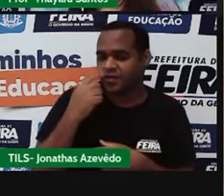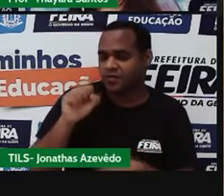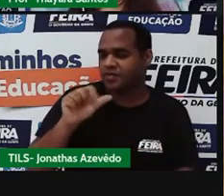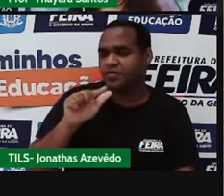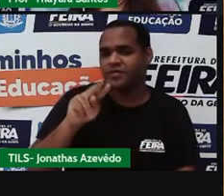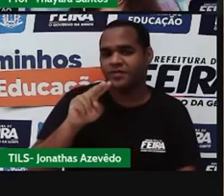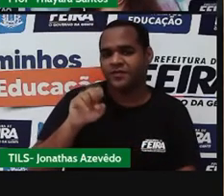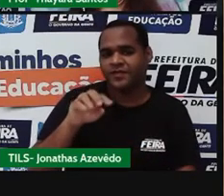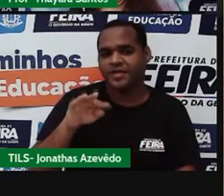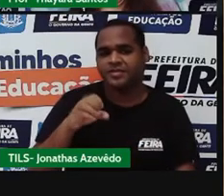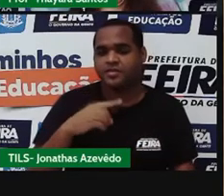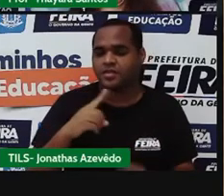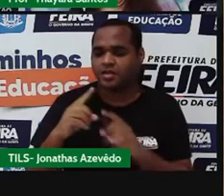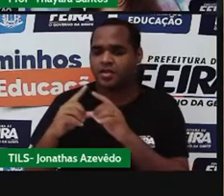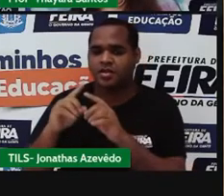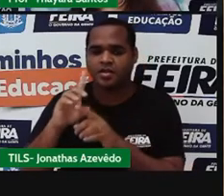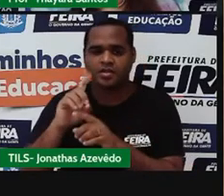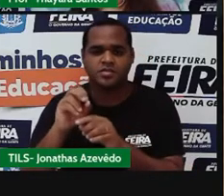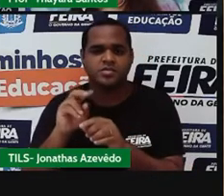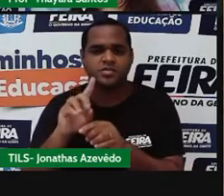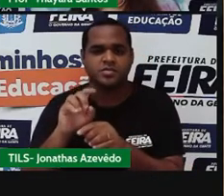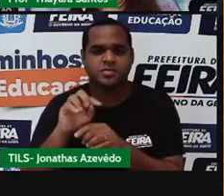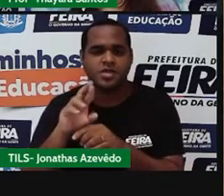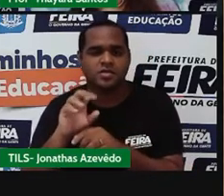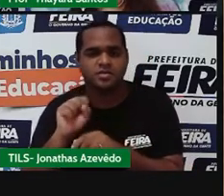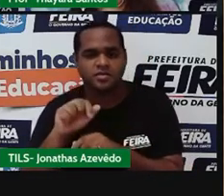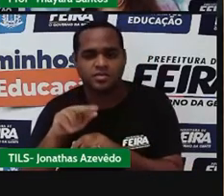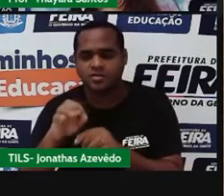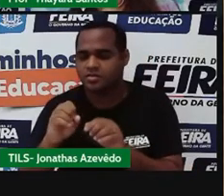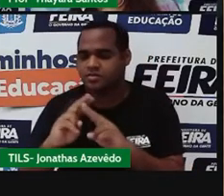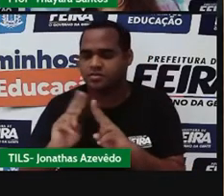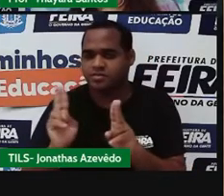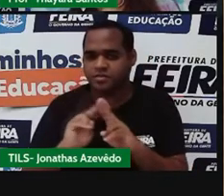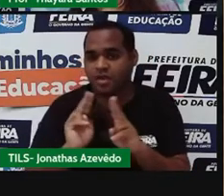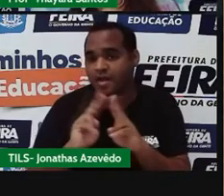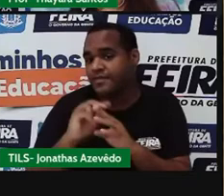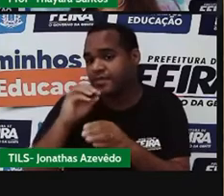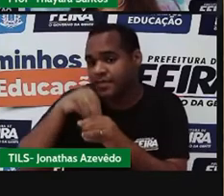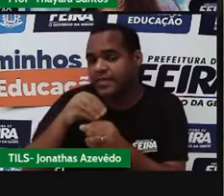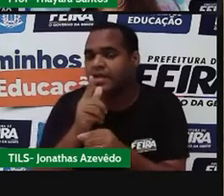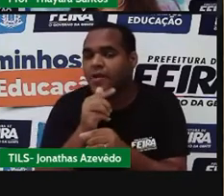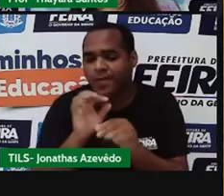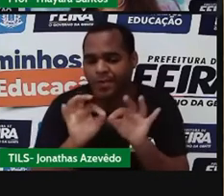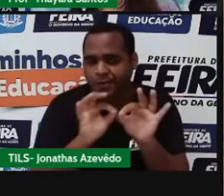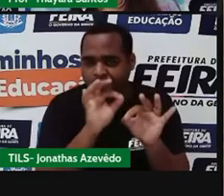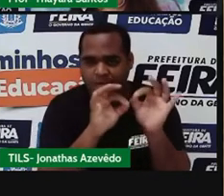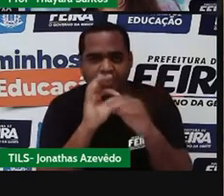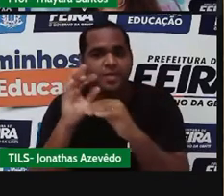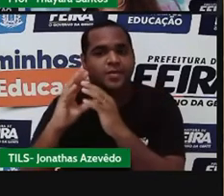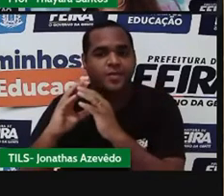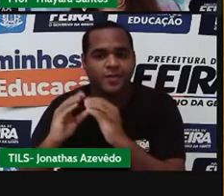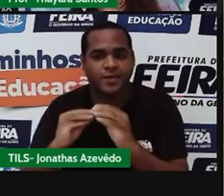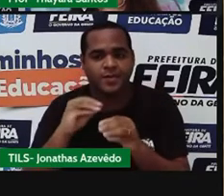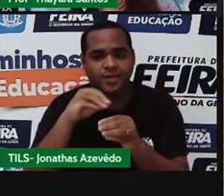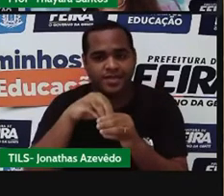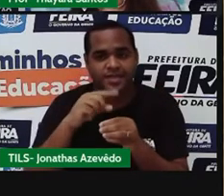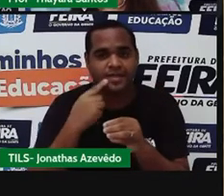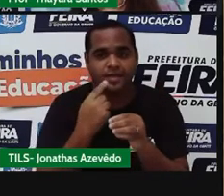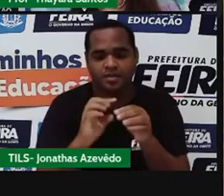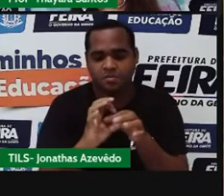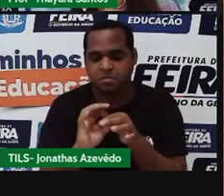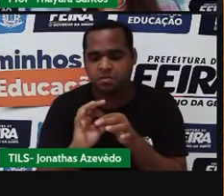de dispersante, pois ele irá fazer com que as partículas da substância dissolvida, o soluto, fiquem